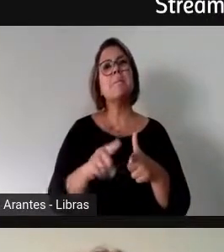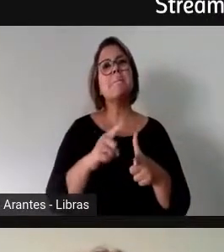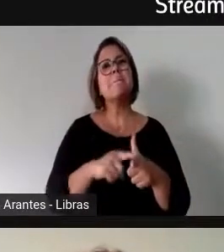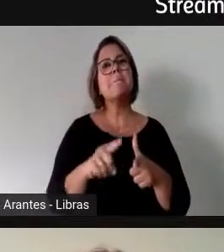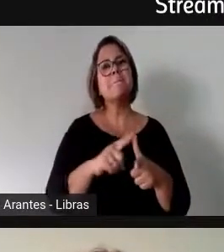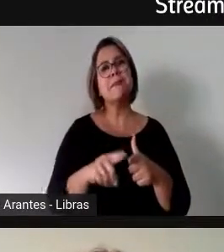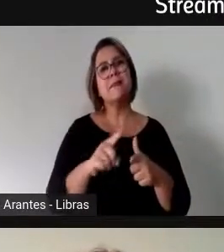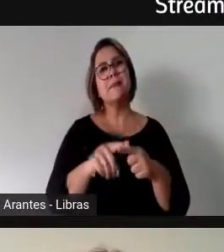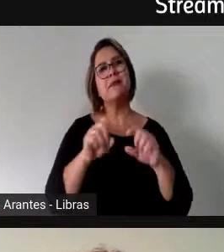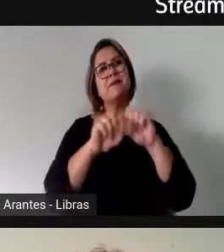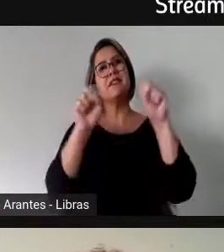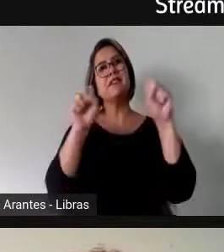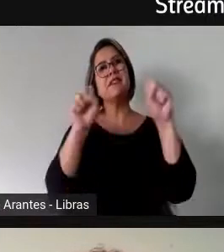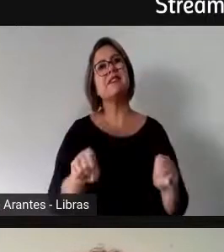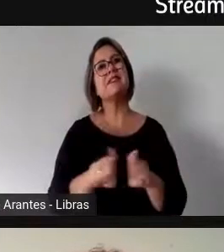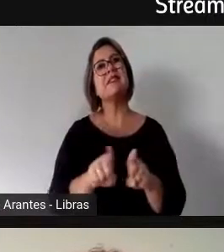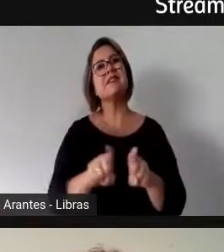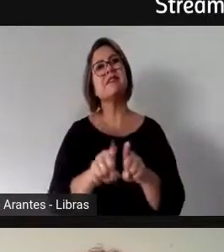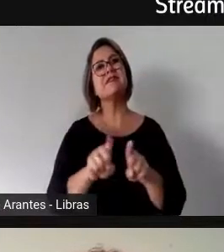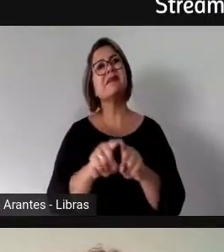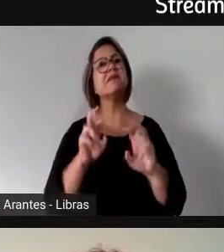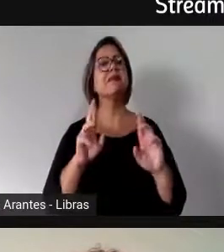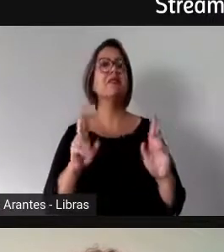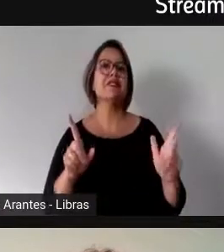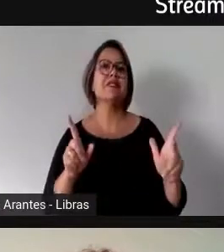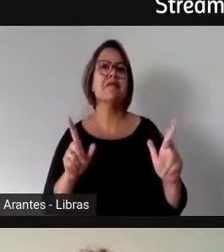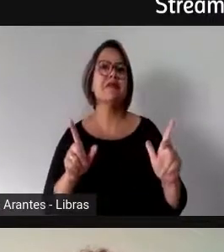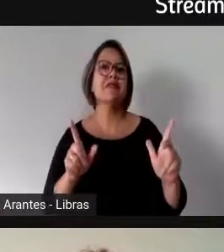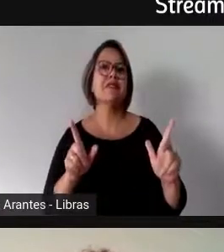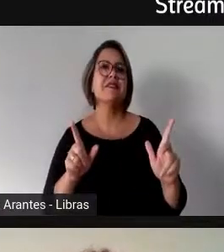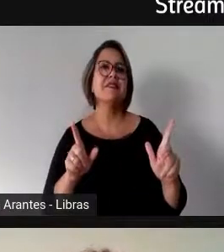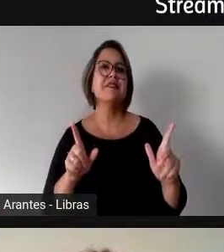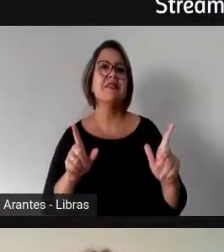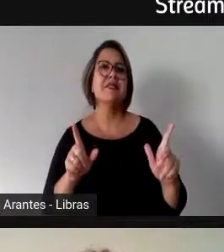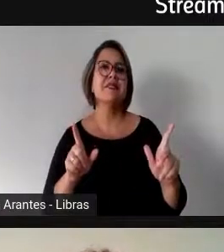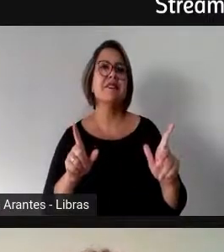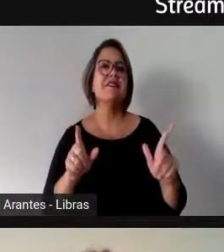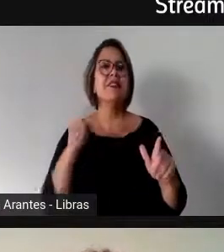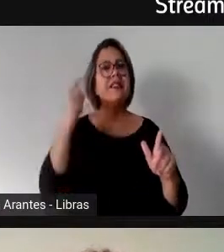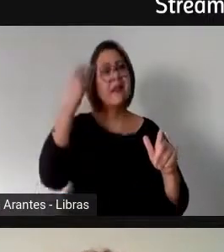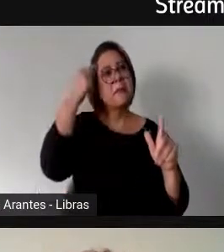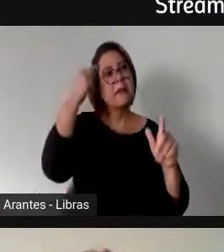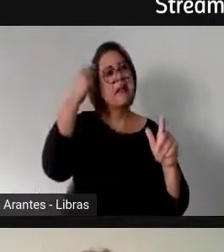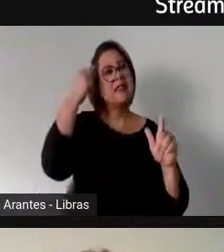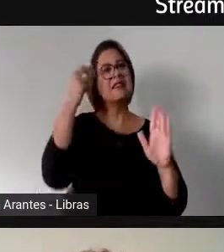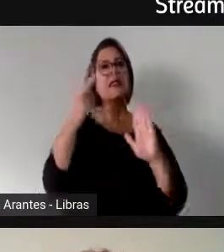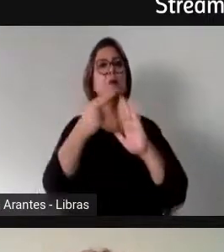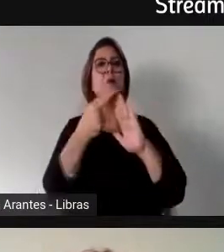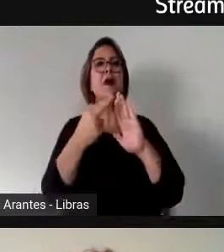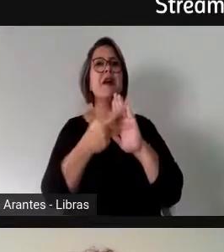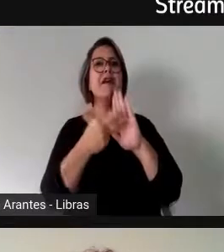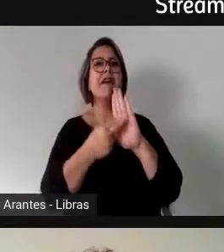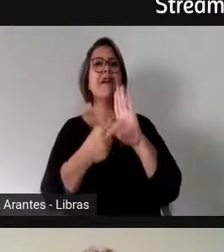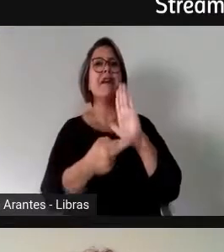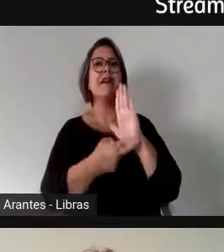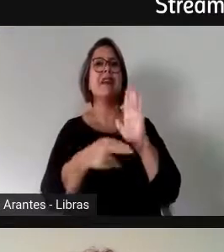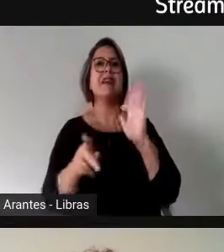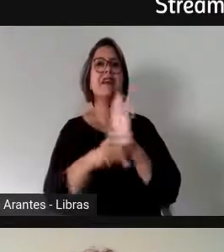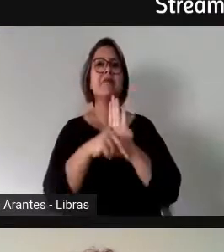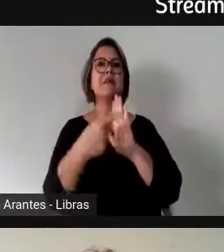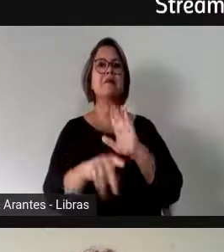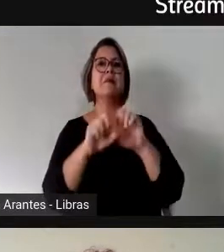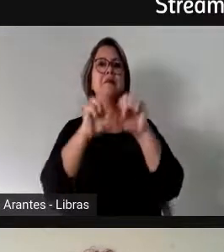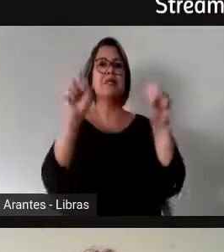eleitoral que é mais adverso para implantar, então a gente tem que pensar numa regra mais apropriada para esse sistema eleitoral, né,